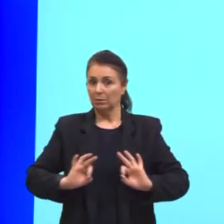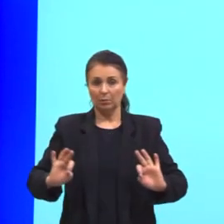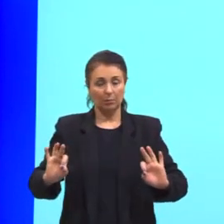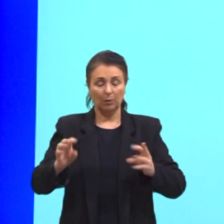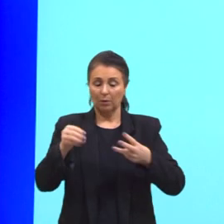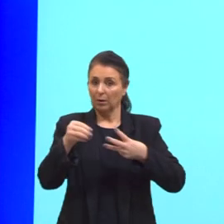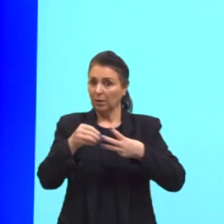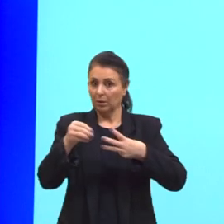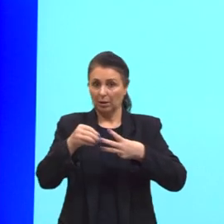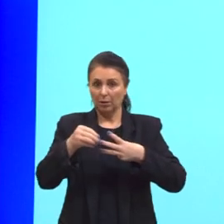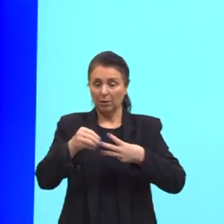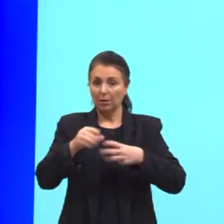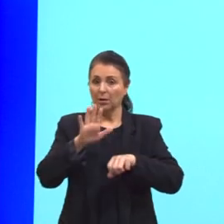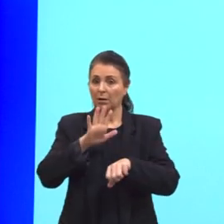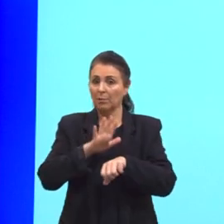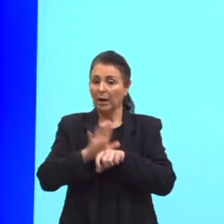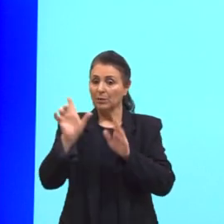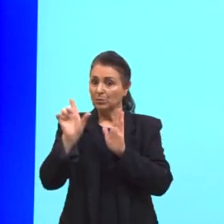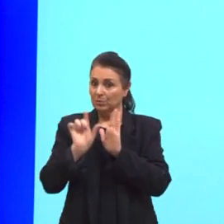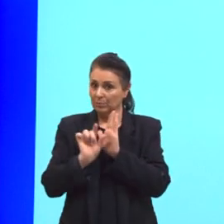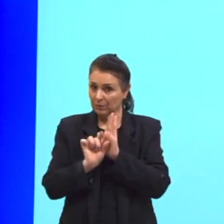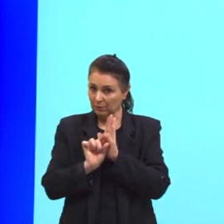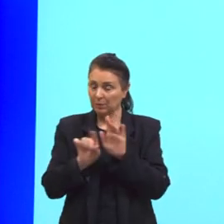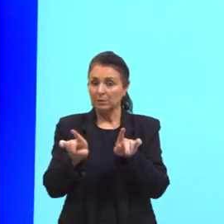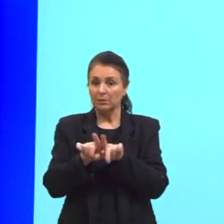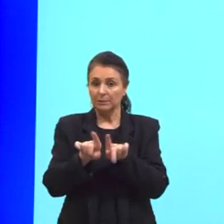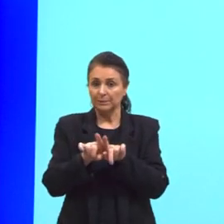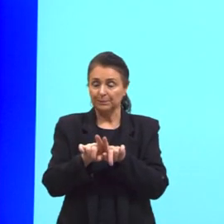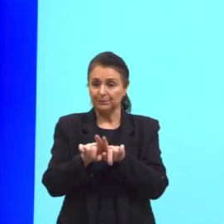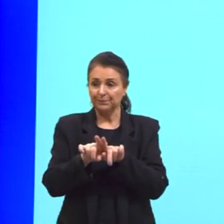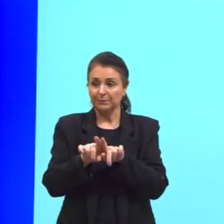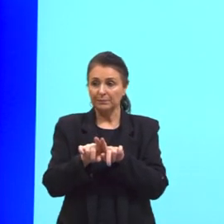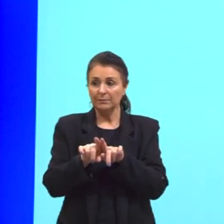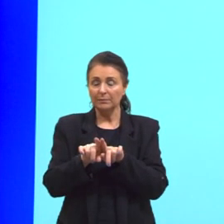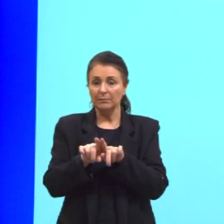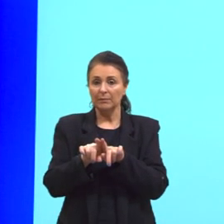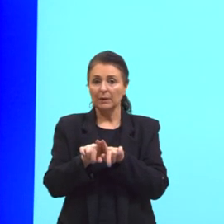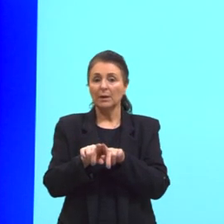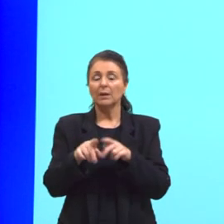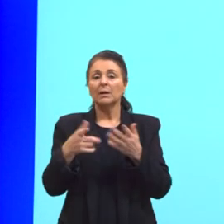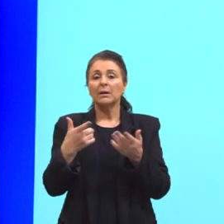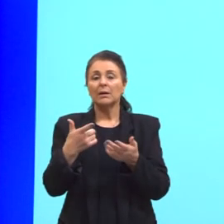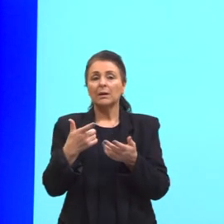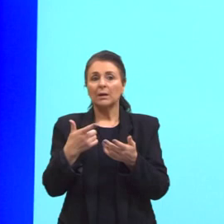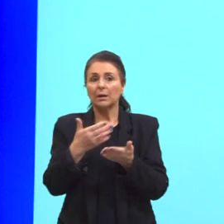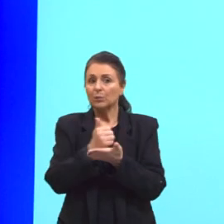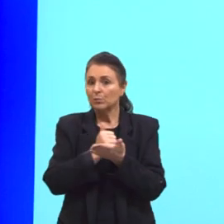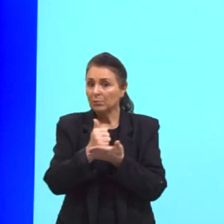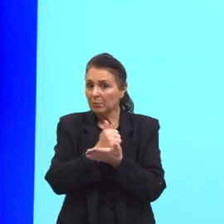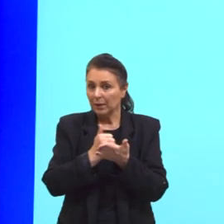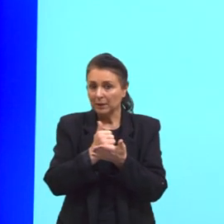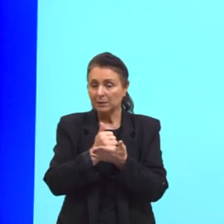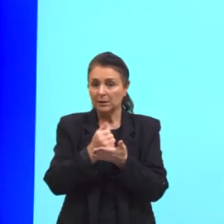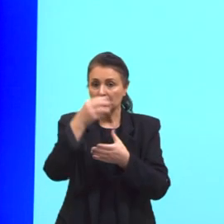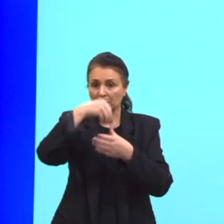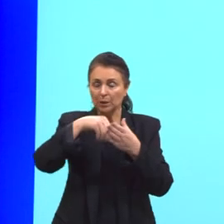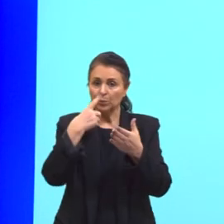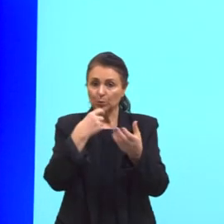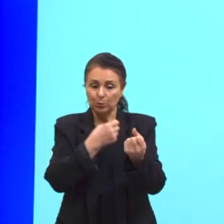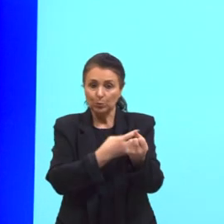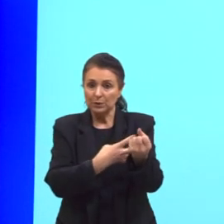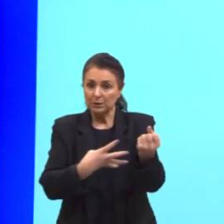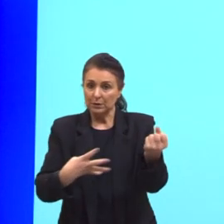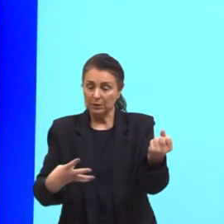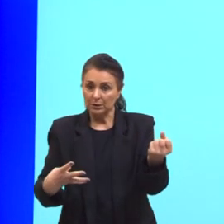mais diminuídas, uma base, básicas, no nosso sangue. Se a gente estiver sendo